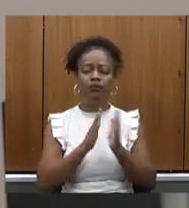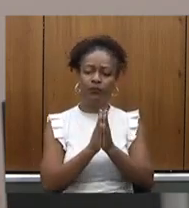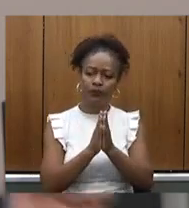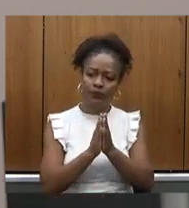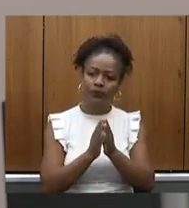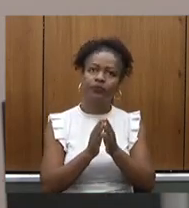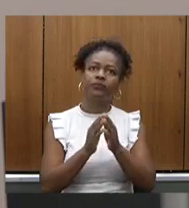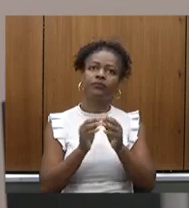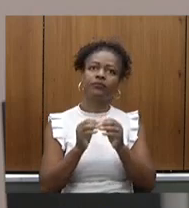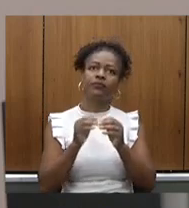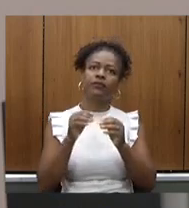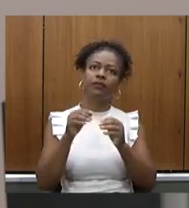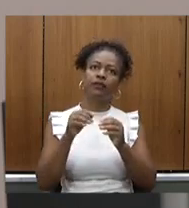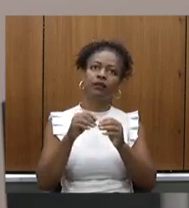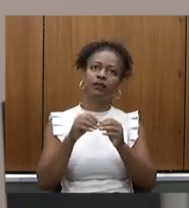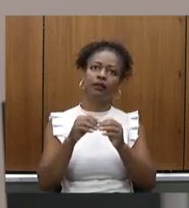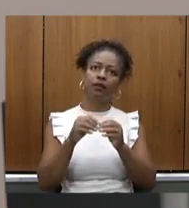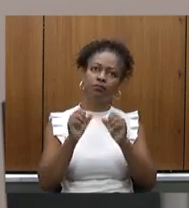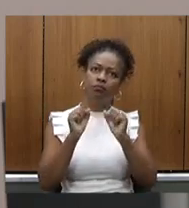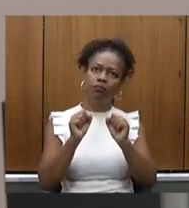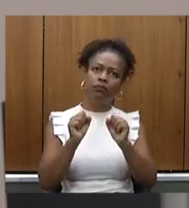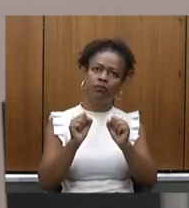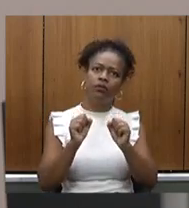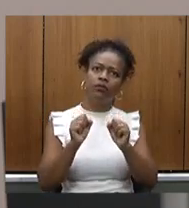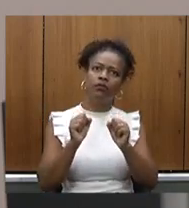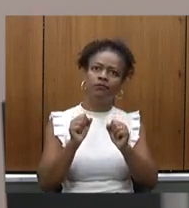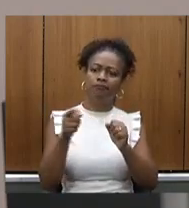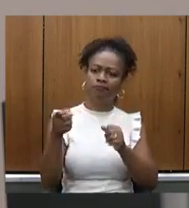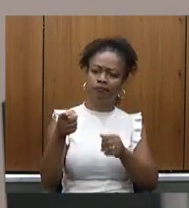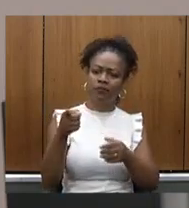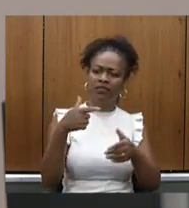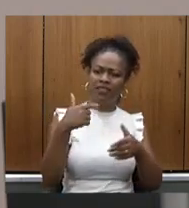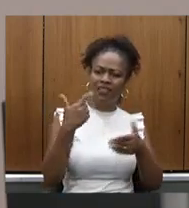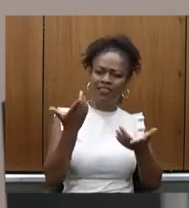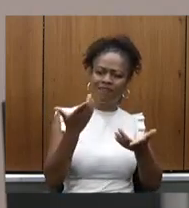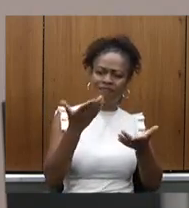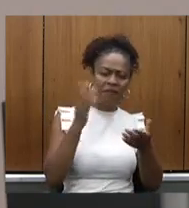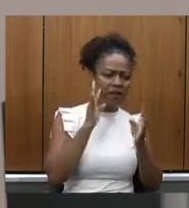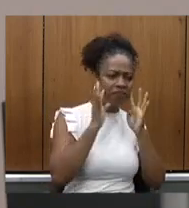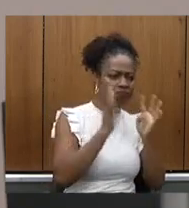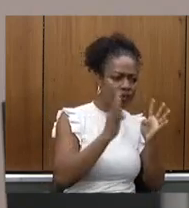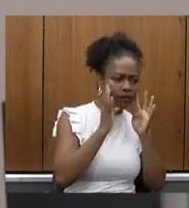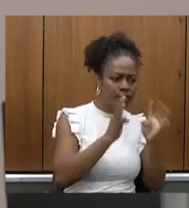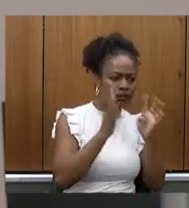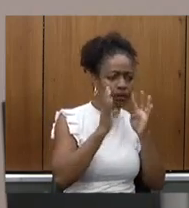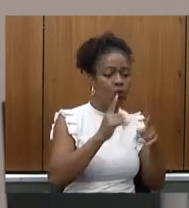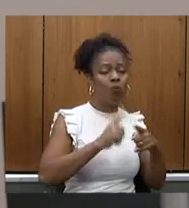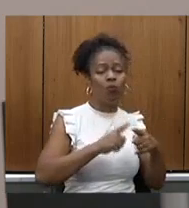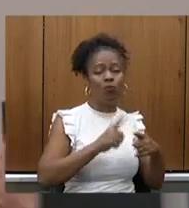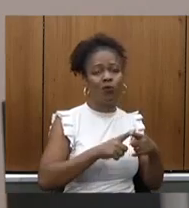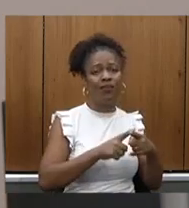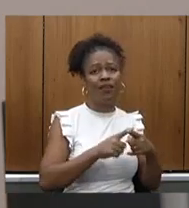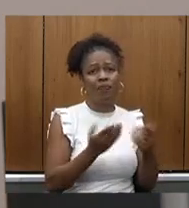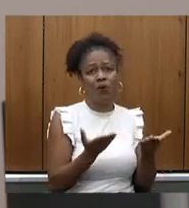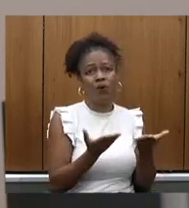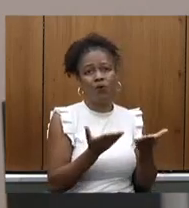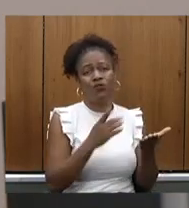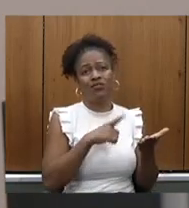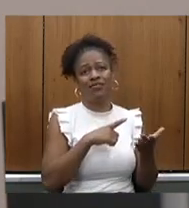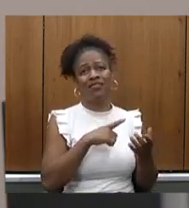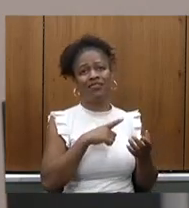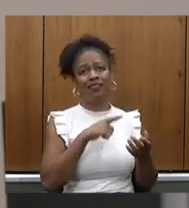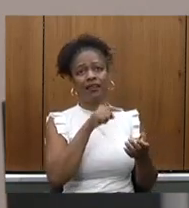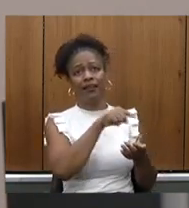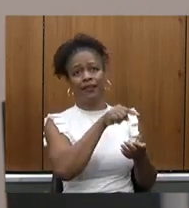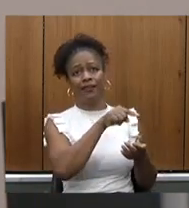excelência que nós pudéssemos viabilizar porque ali realmente o risco hoje já a parte parte ali realmente já não está